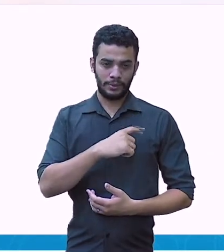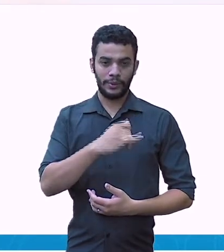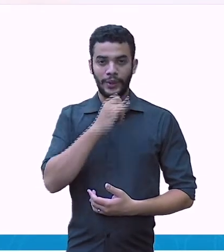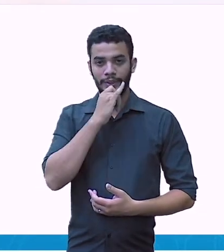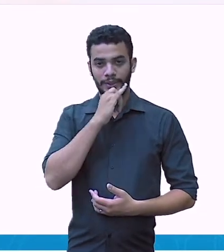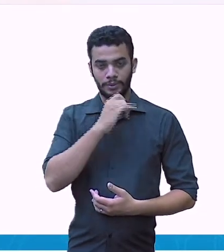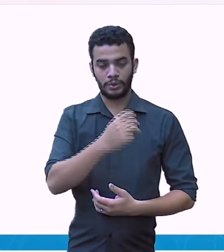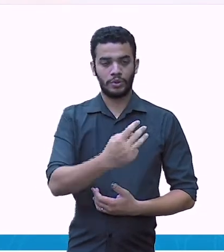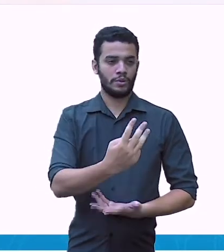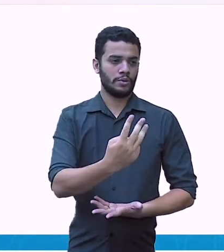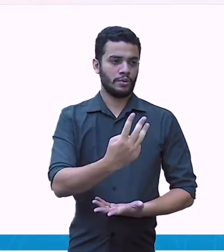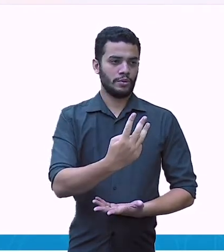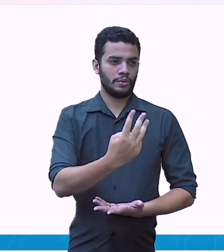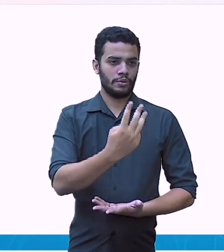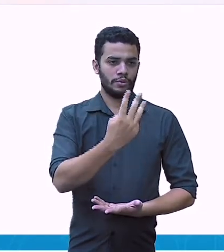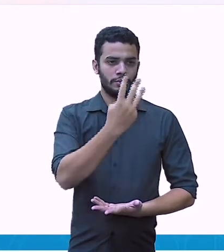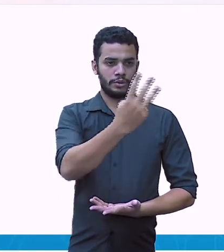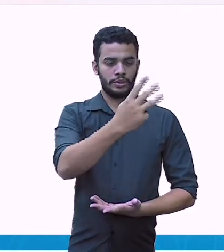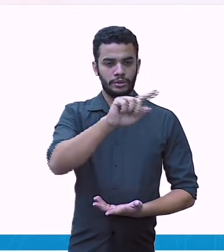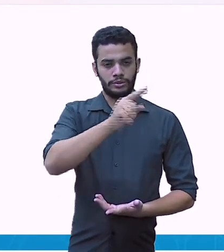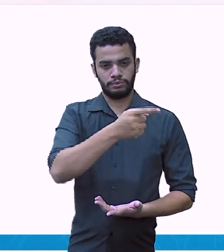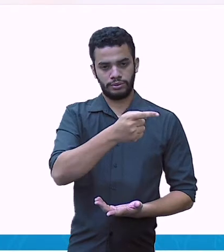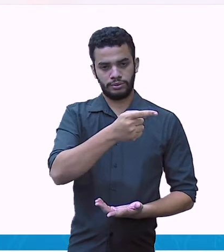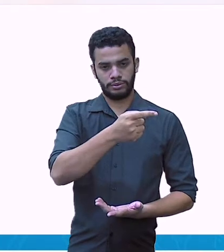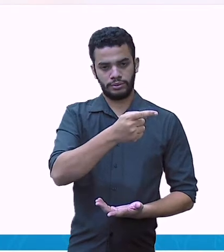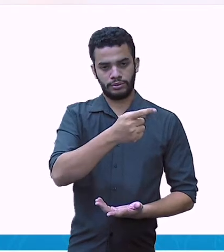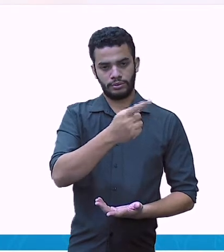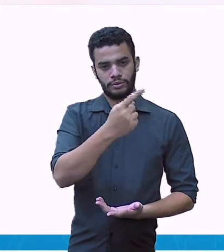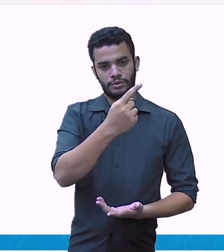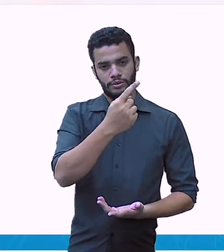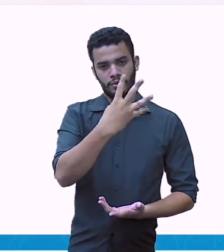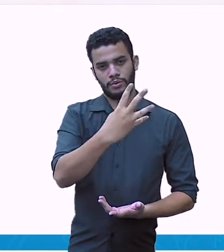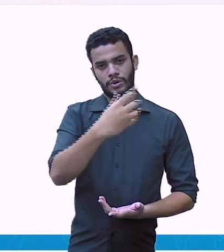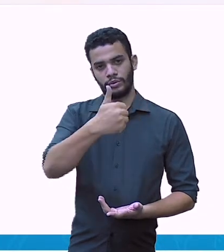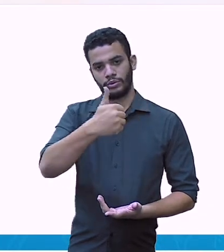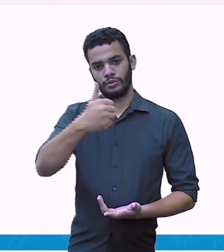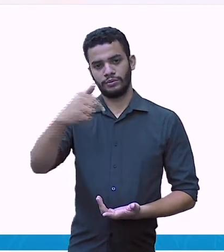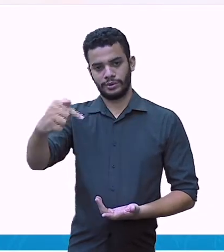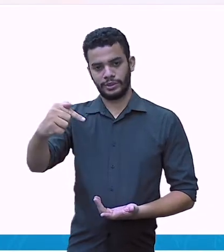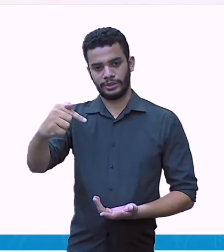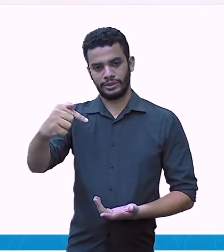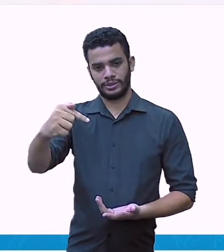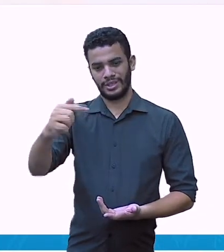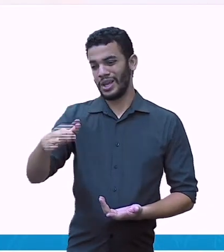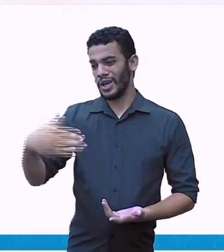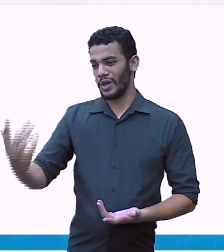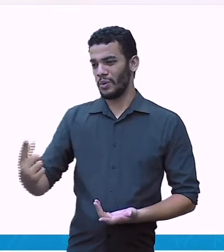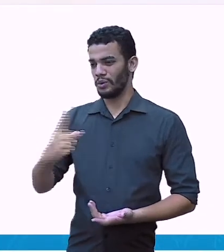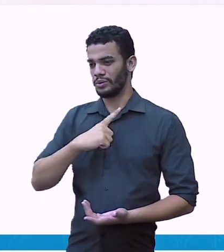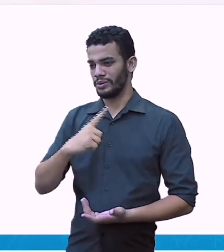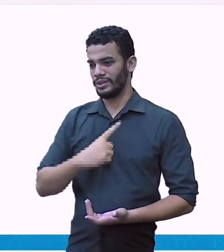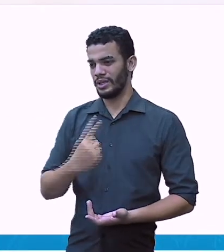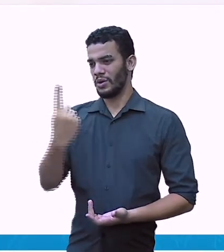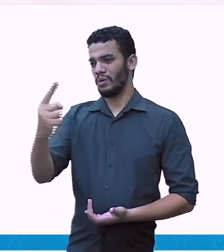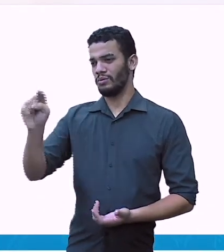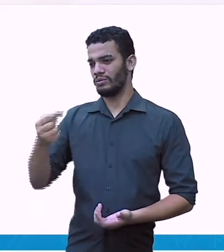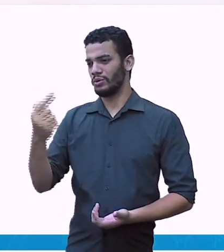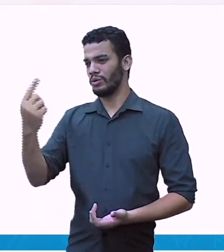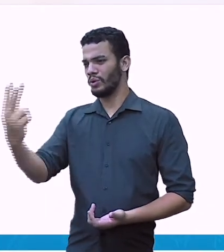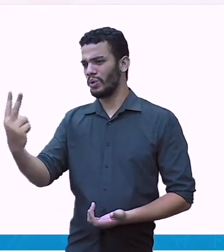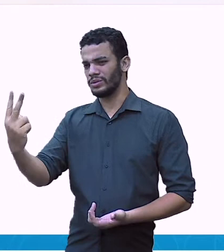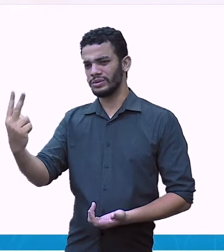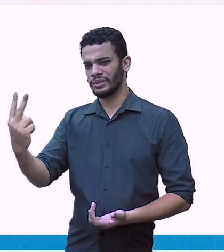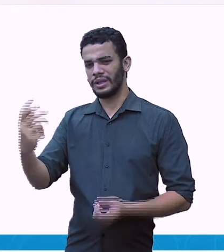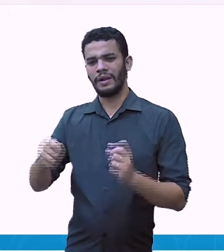acontece. Nesses casos, veja uma maneira de efetuá-las. Olha, nós temos esse número.